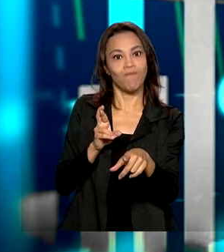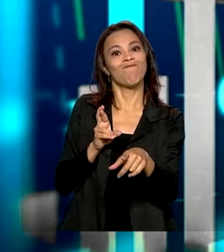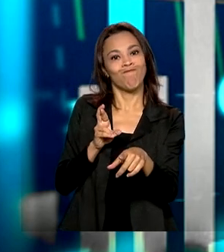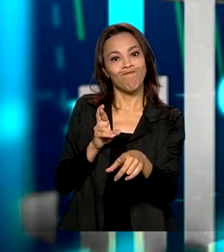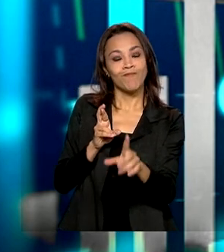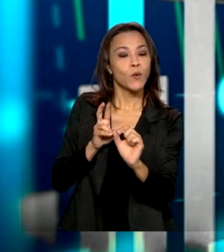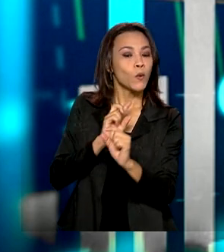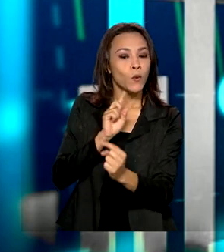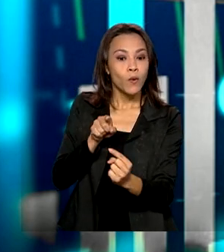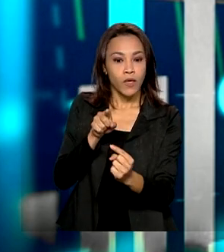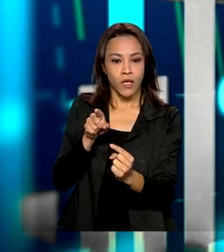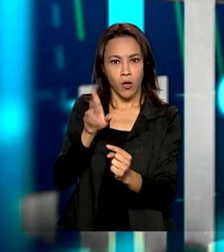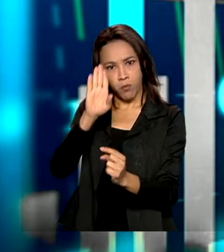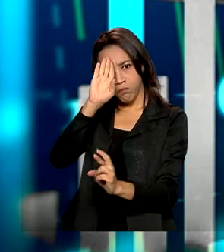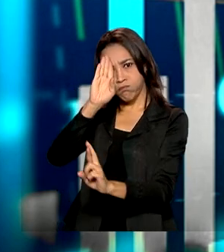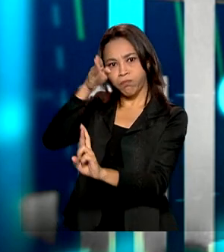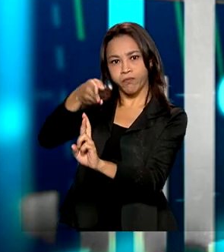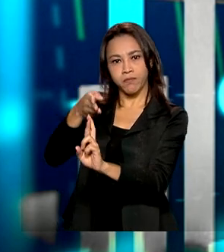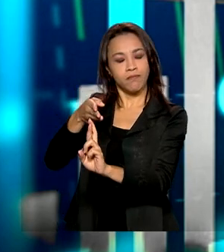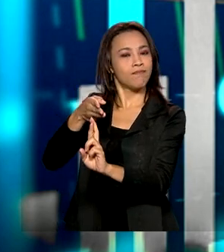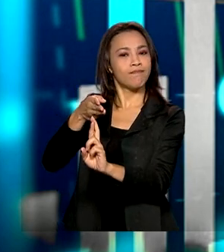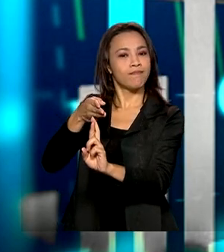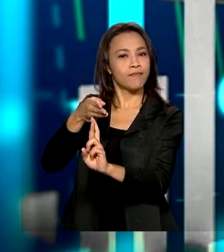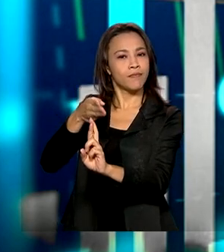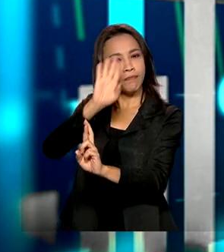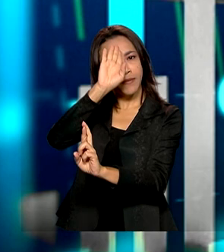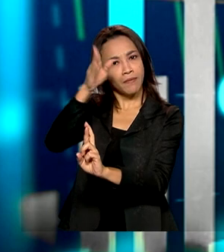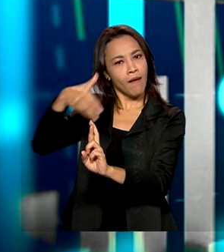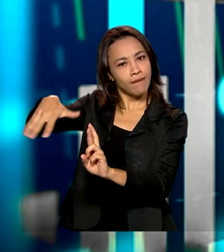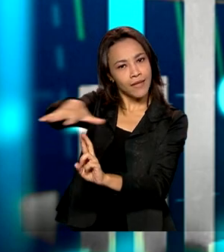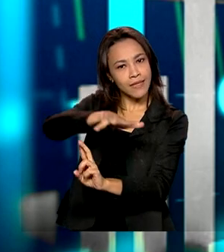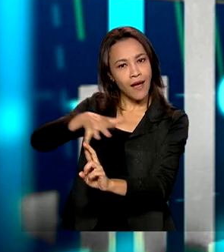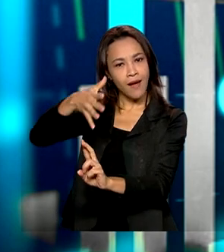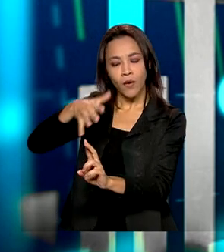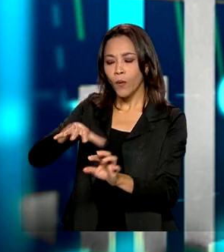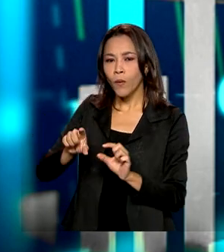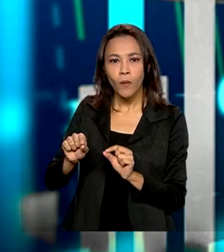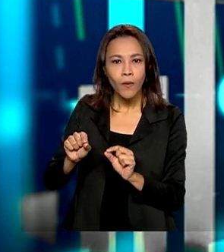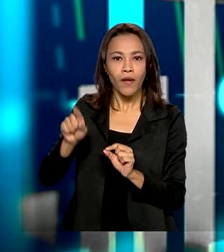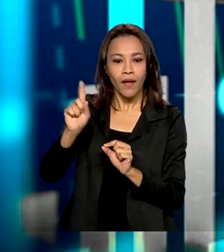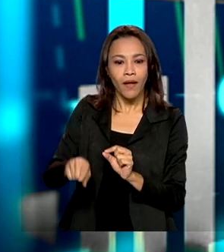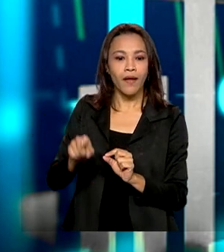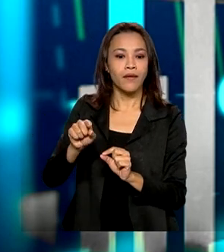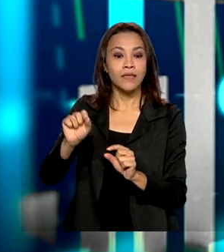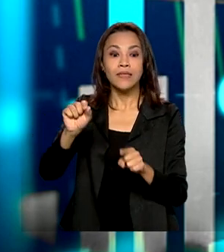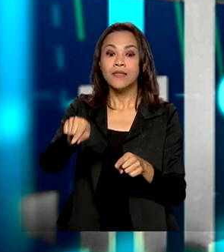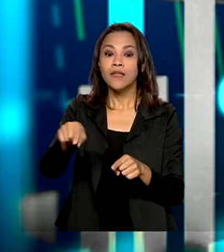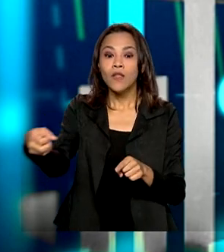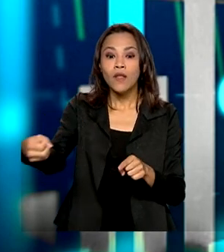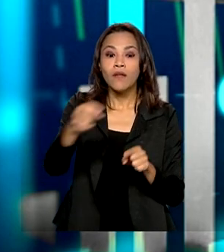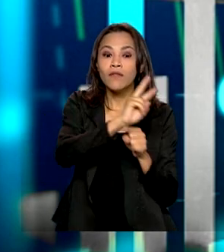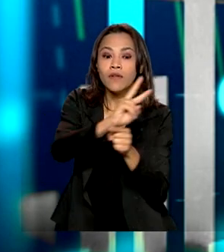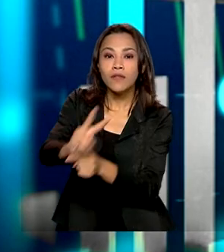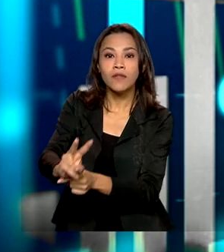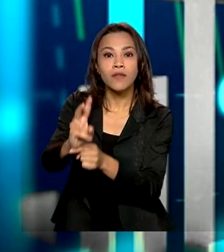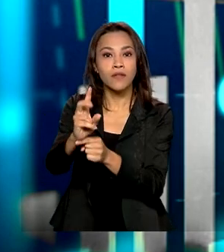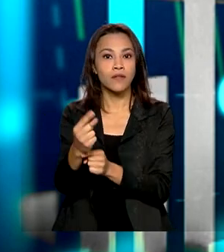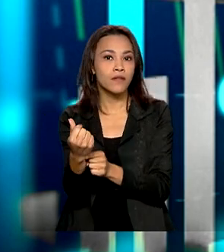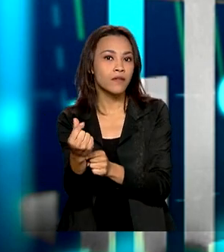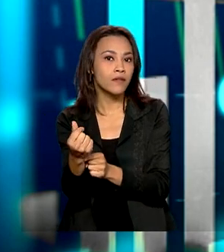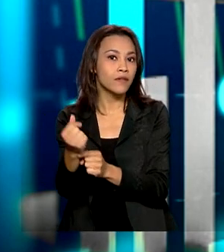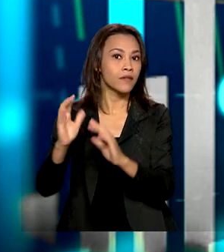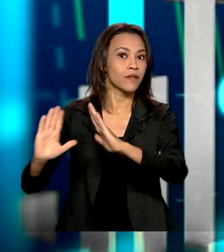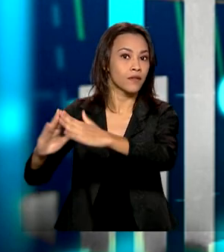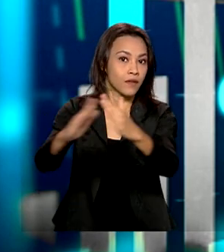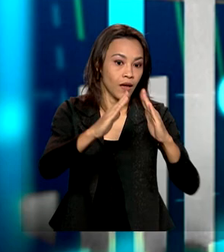Sendo que o grande carro-chefe desse recurso, seja, a área principal de aplicação, será o financiamento de novas residências, que ficará com